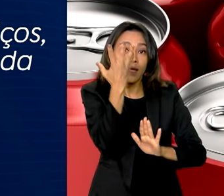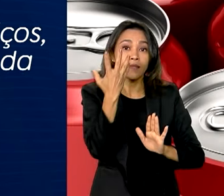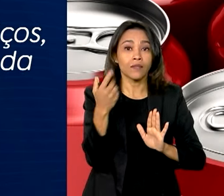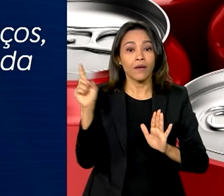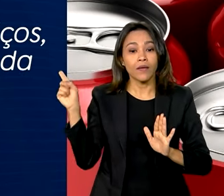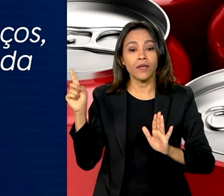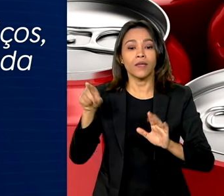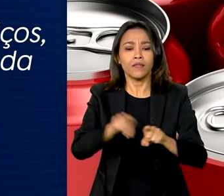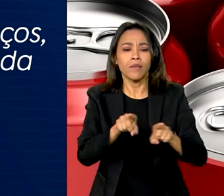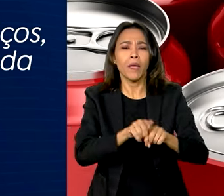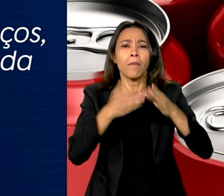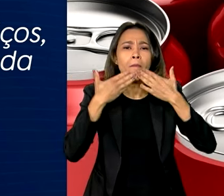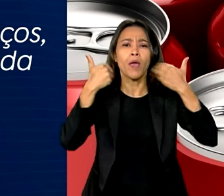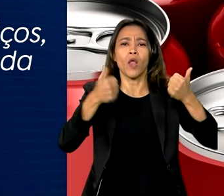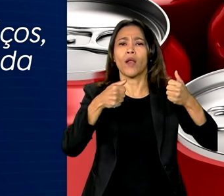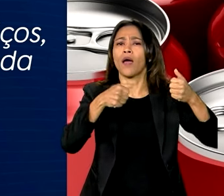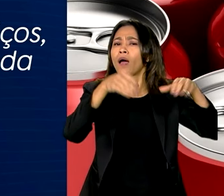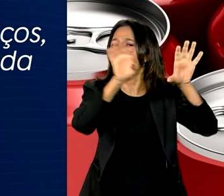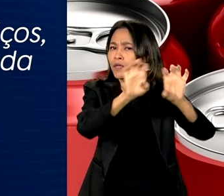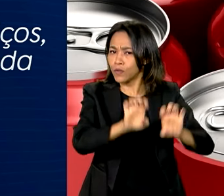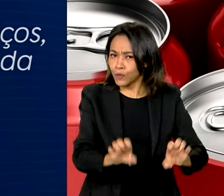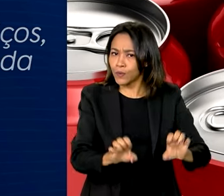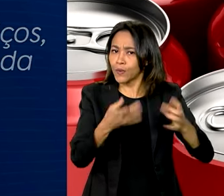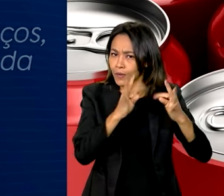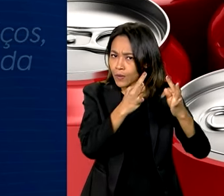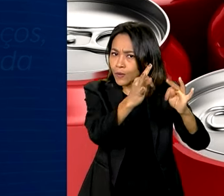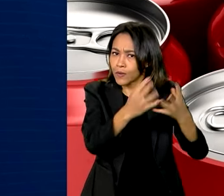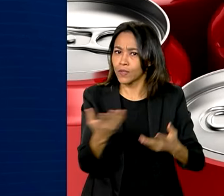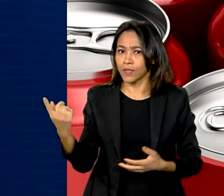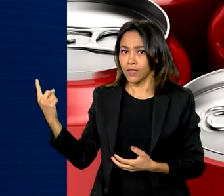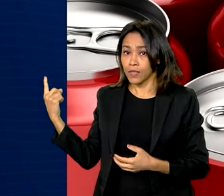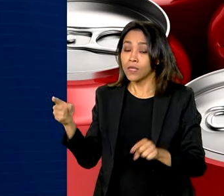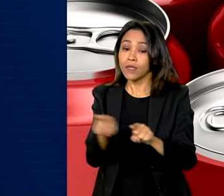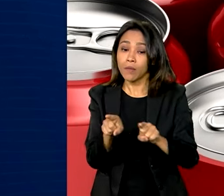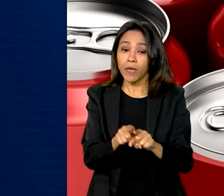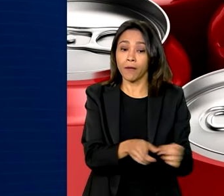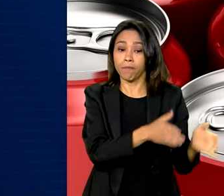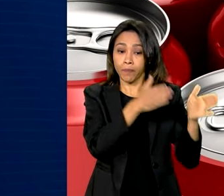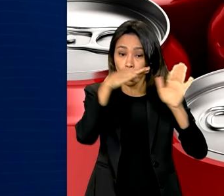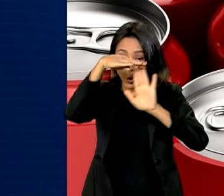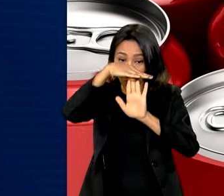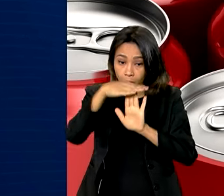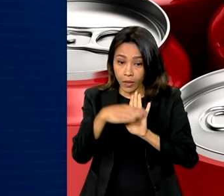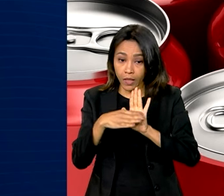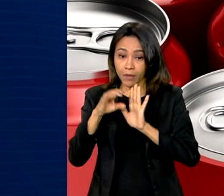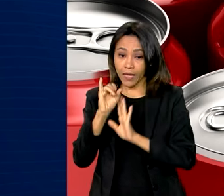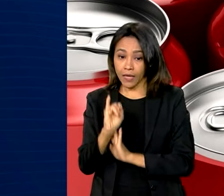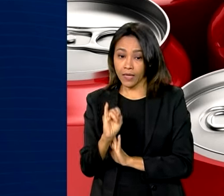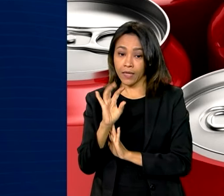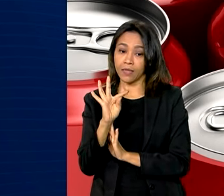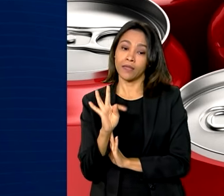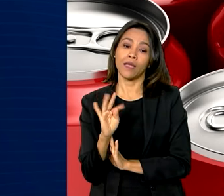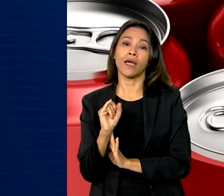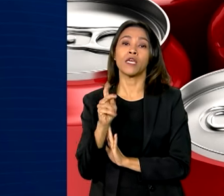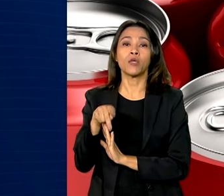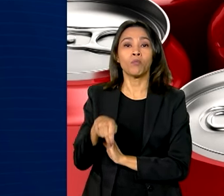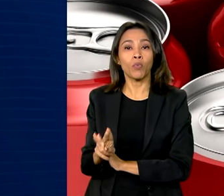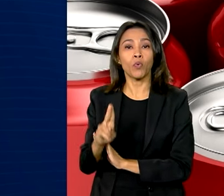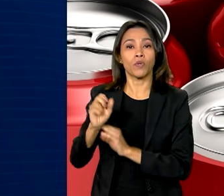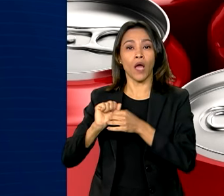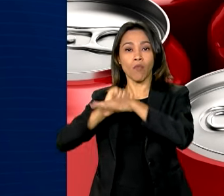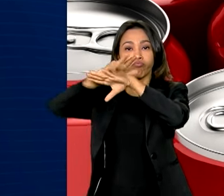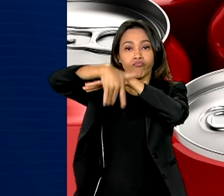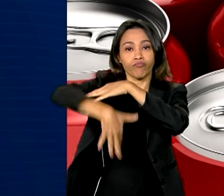modernização da infraestrutura física. O Programa de Gestão de Resíduos Sólidos da Itaipub Nacional vai investir